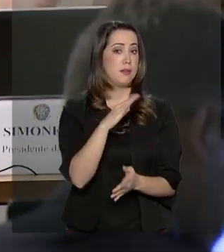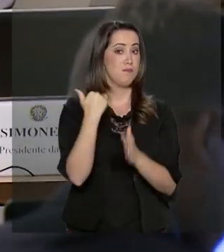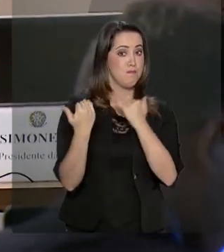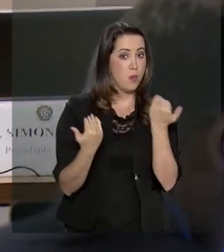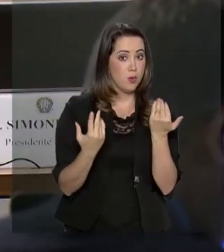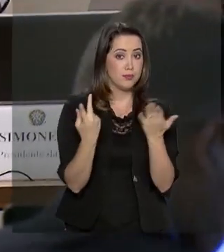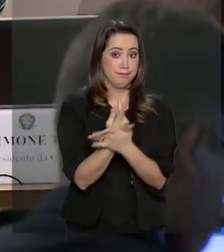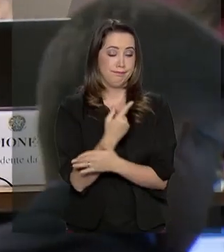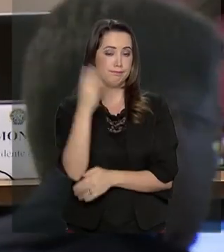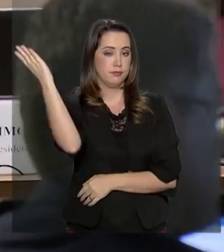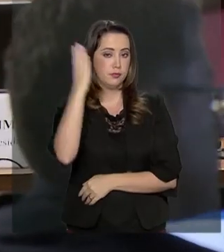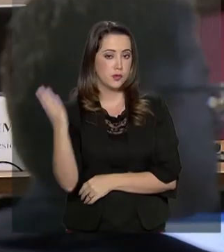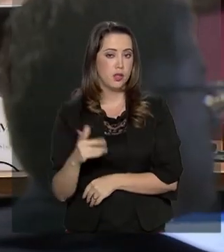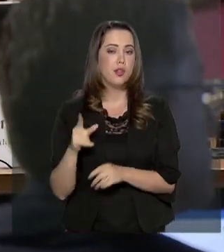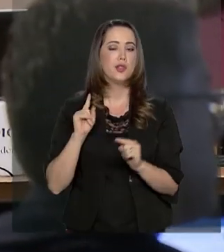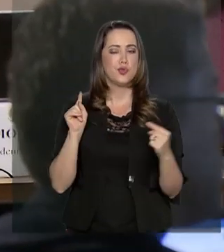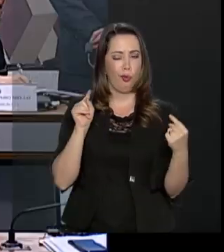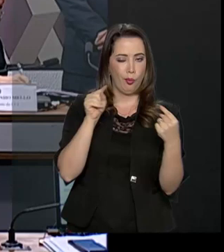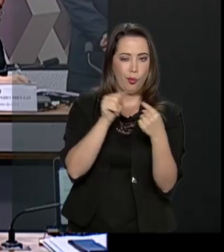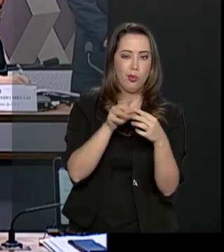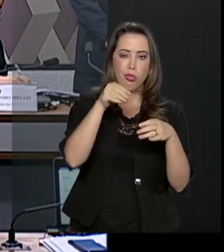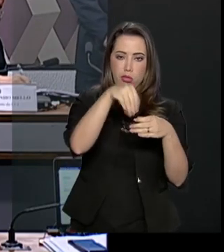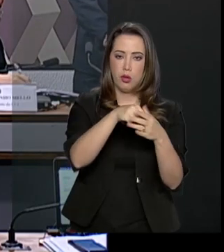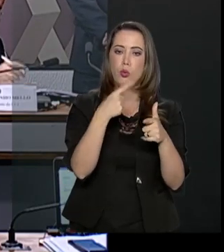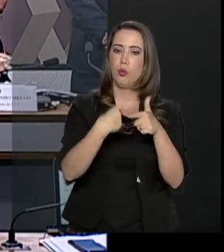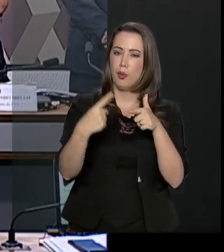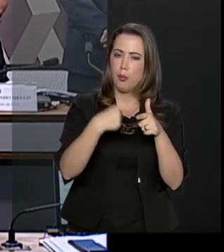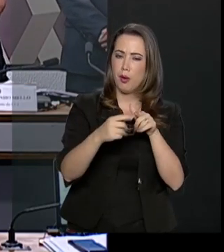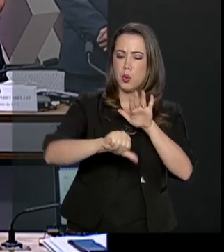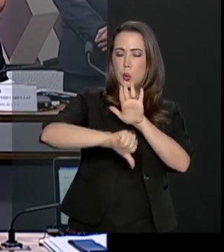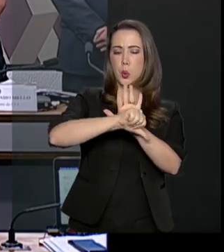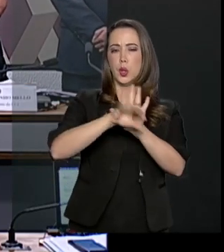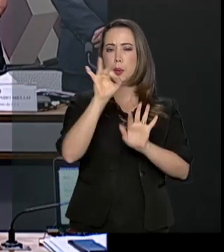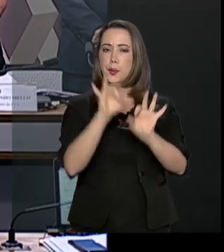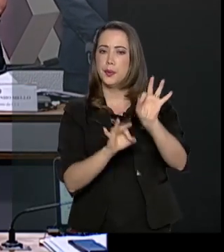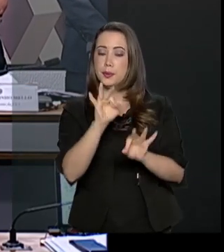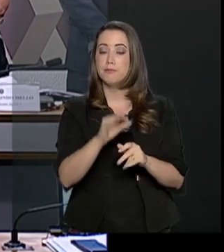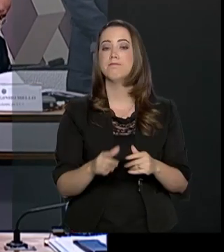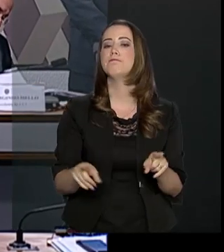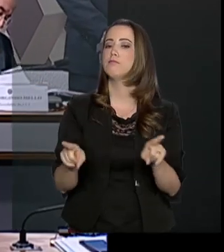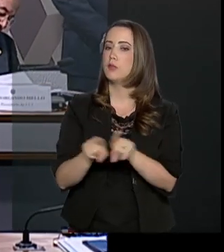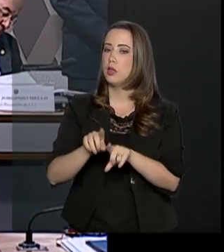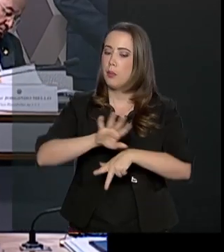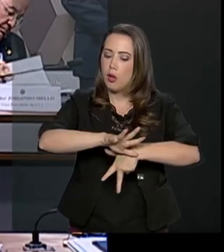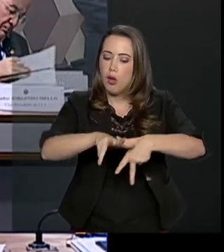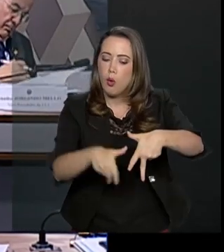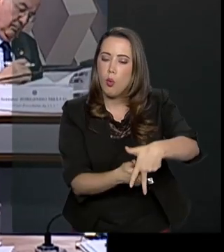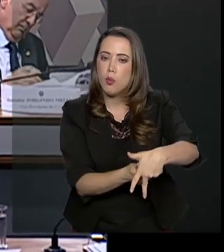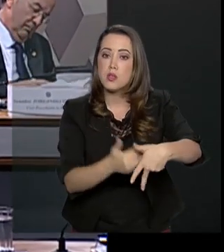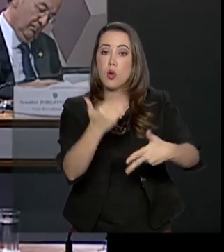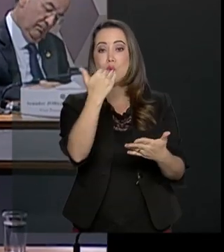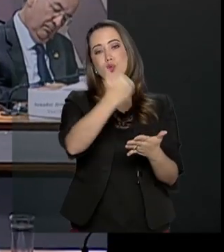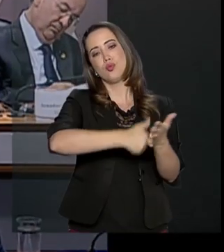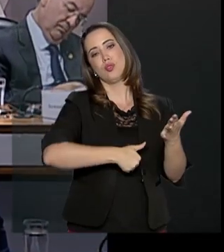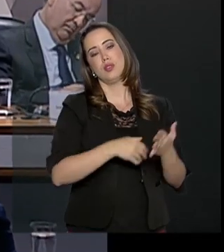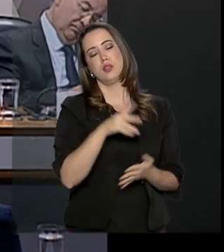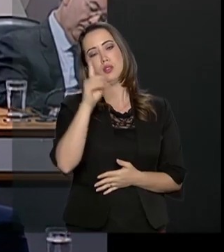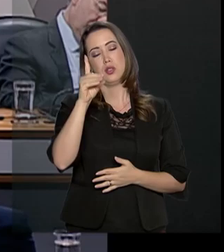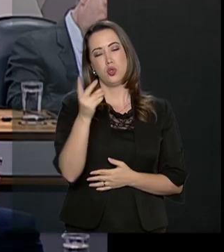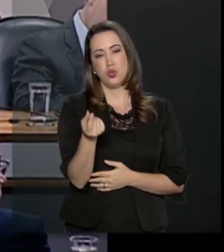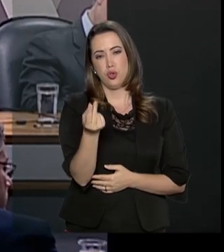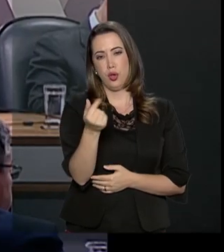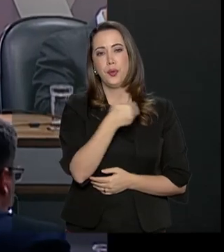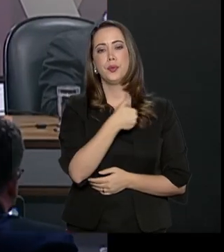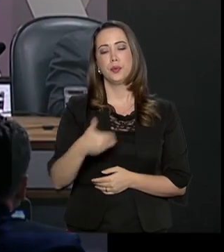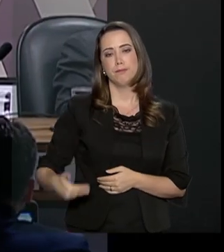estão relacionadas ao crime organizado e que a corrupção retira a capacidade do Estado de combater esse tipo